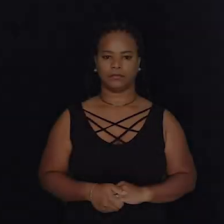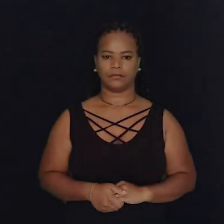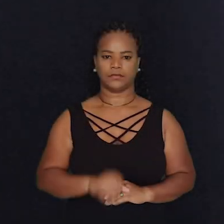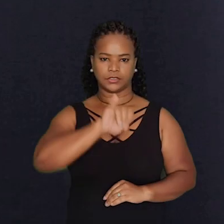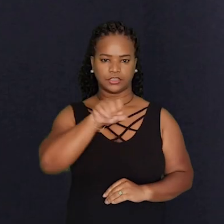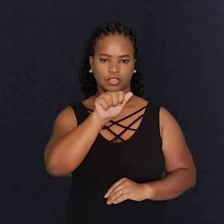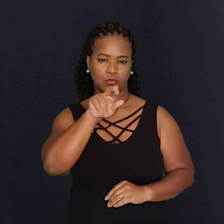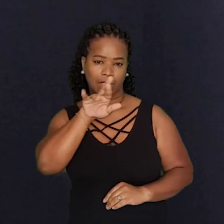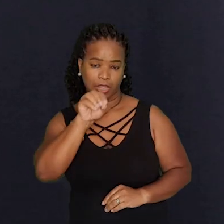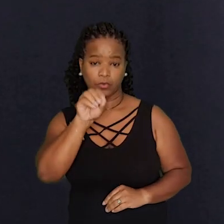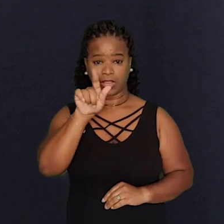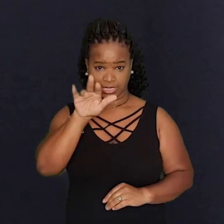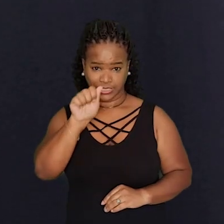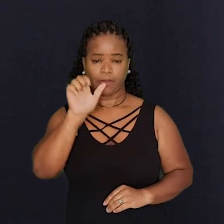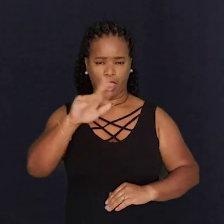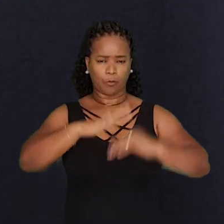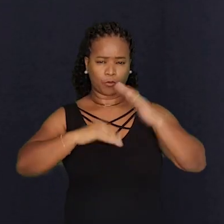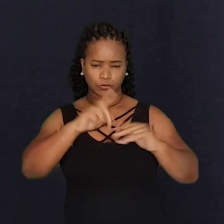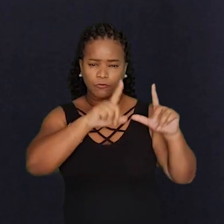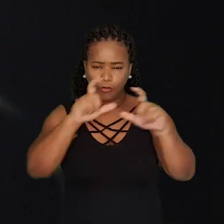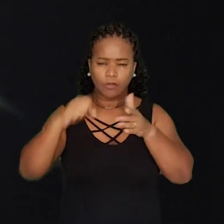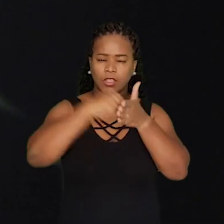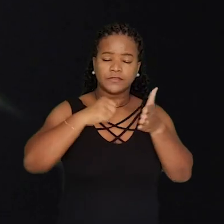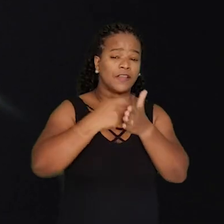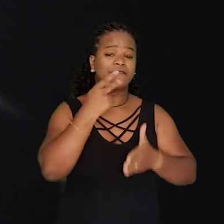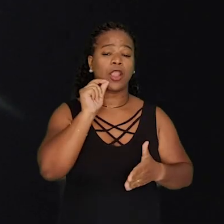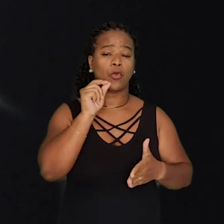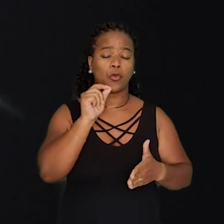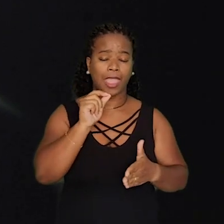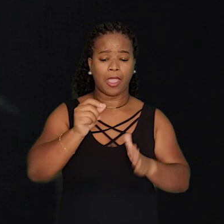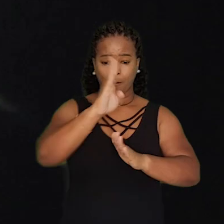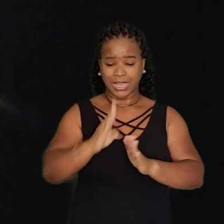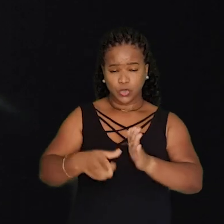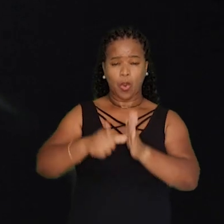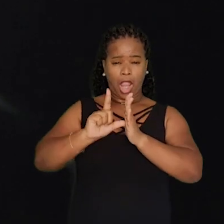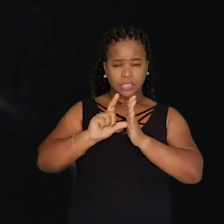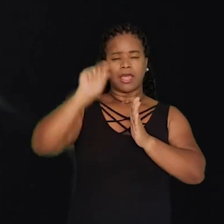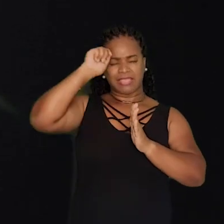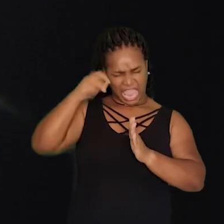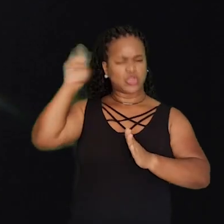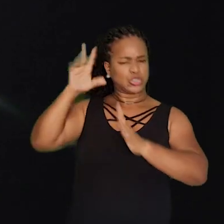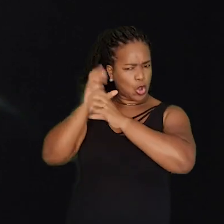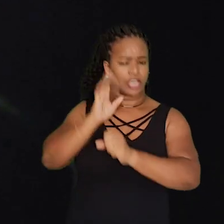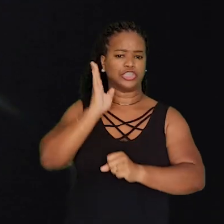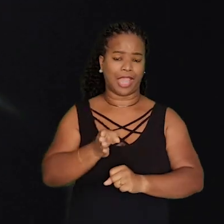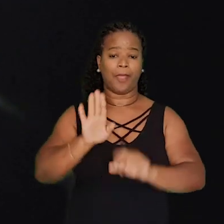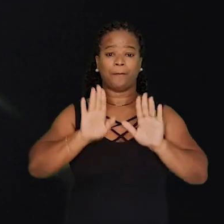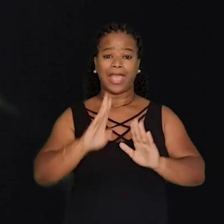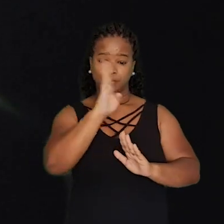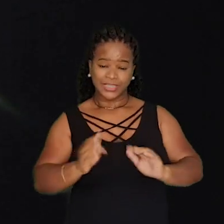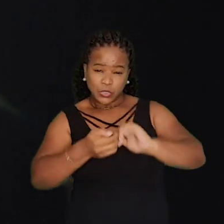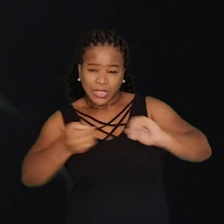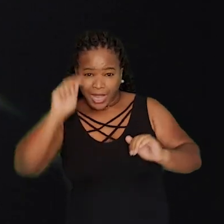Januário Garcia, que é um fotógrafo ativista, diz que existe uma história dos negros sem o Brasil. Mas não existe uma história do